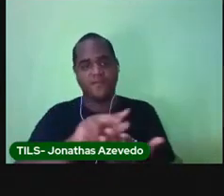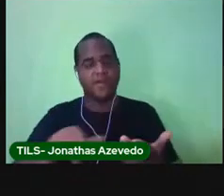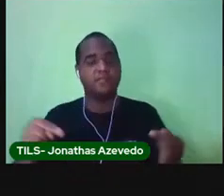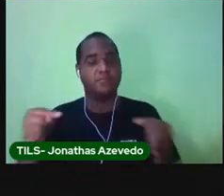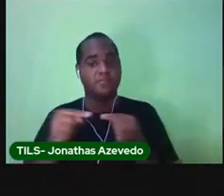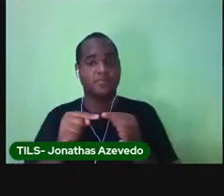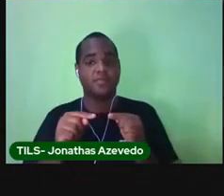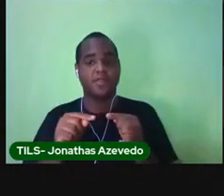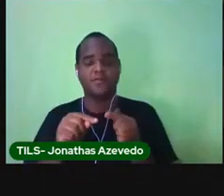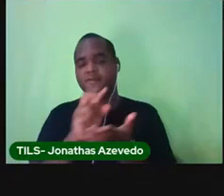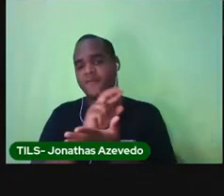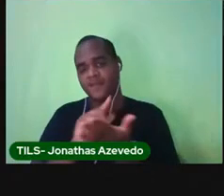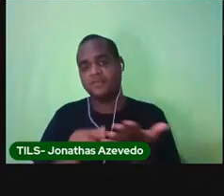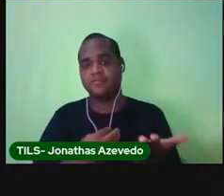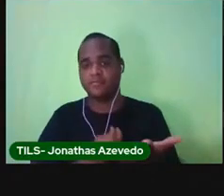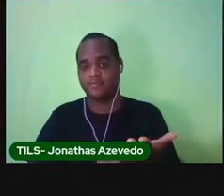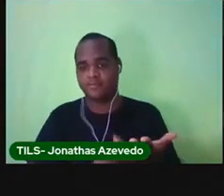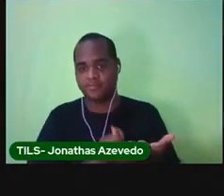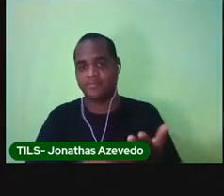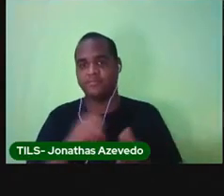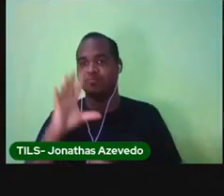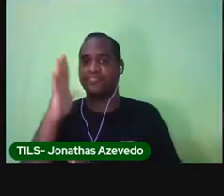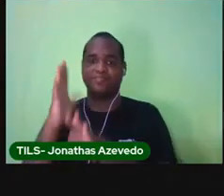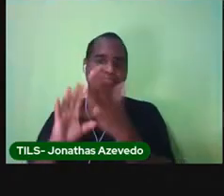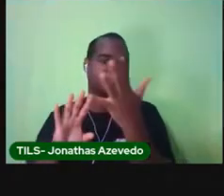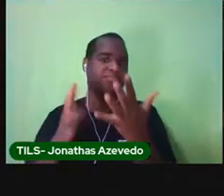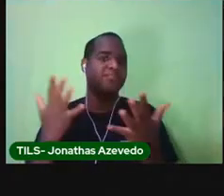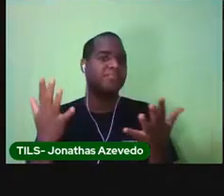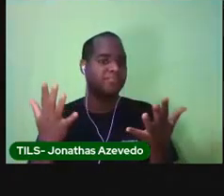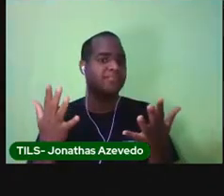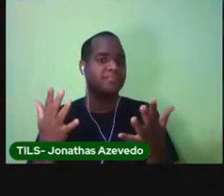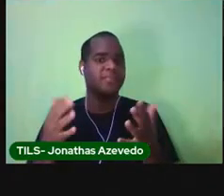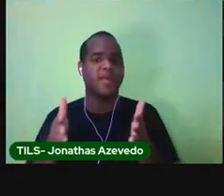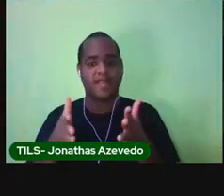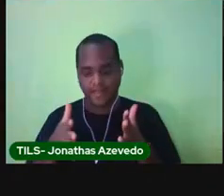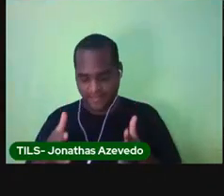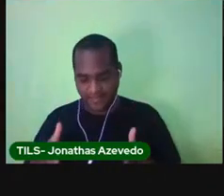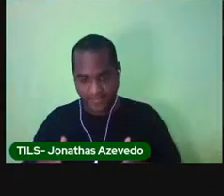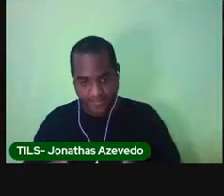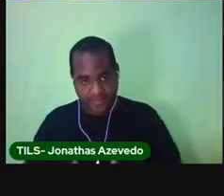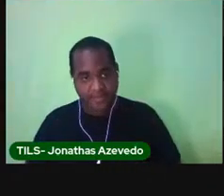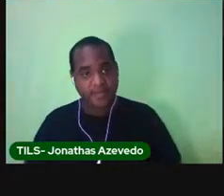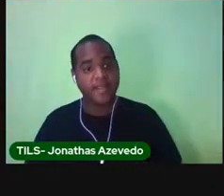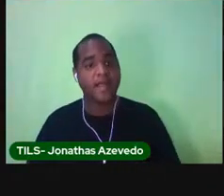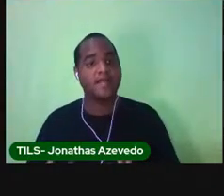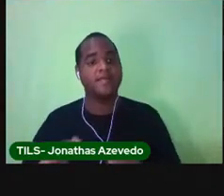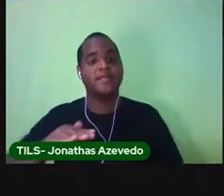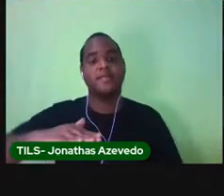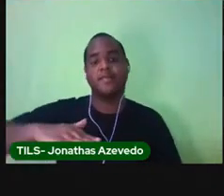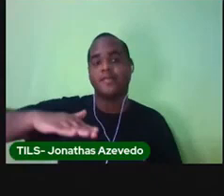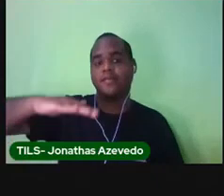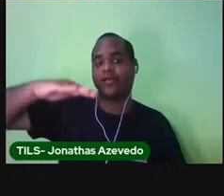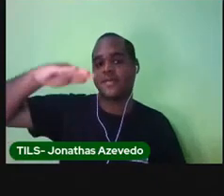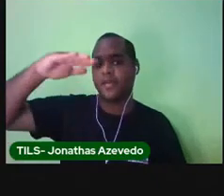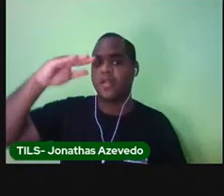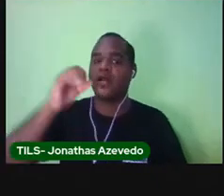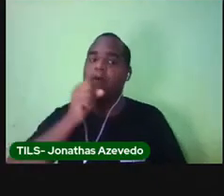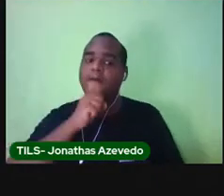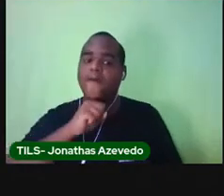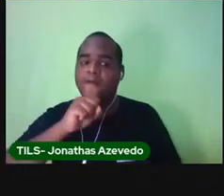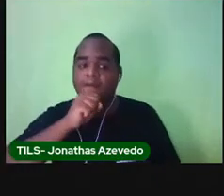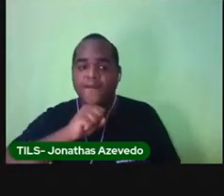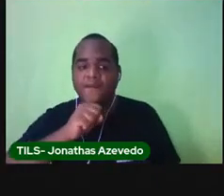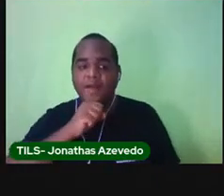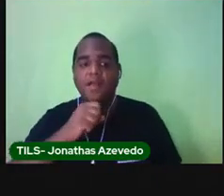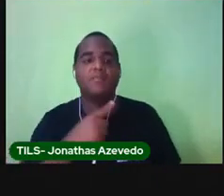As fases da vida, o ser humano nasce, cresce, envelhece